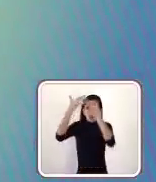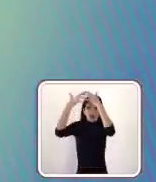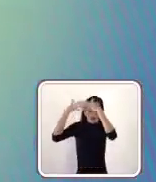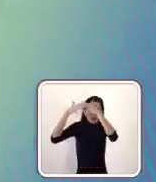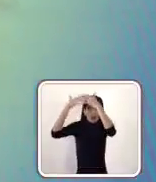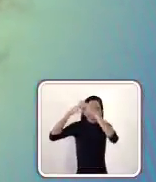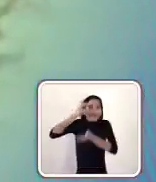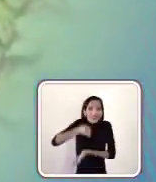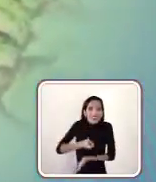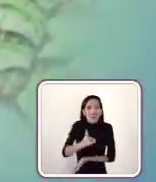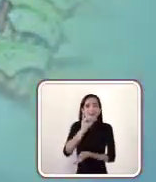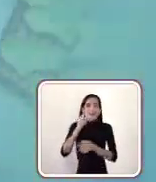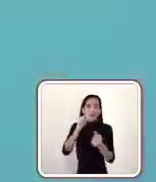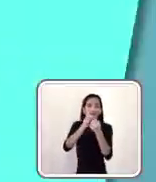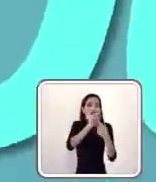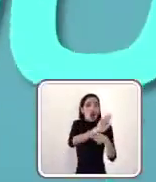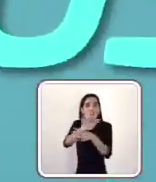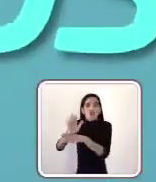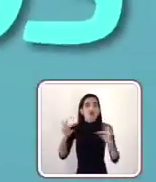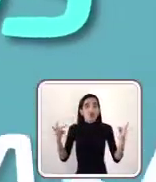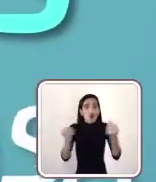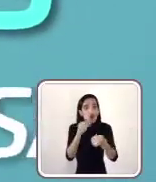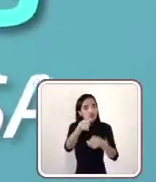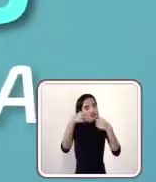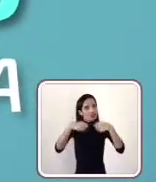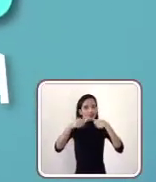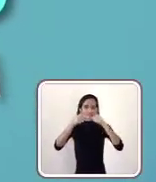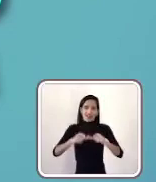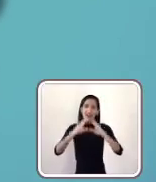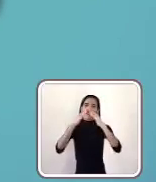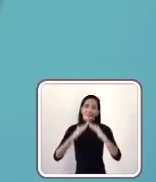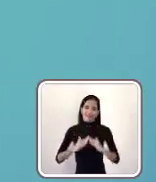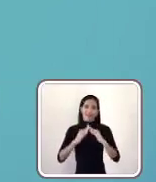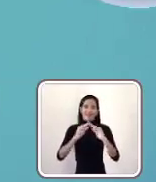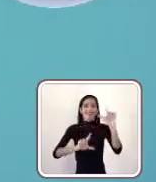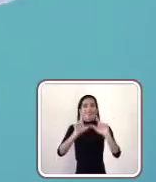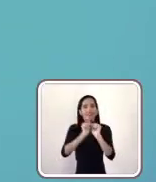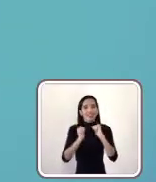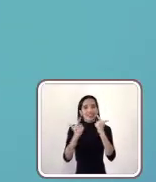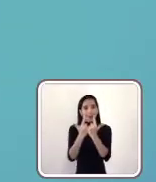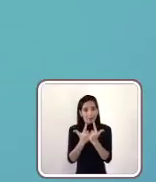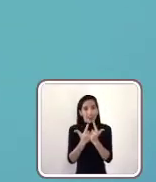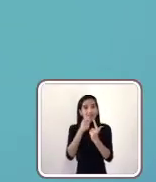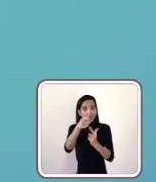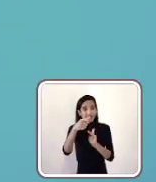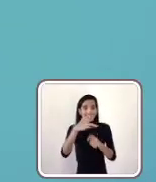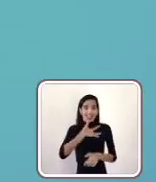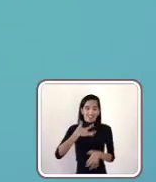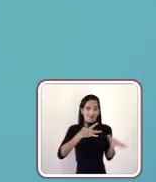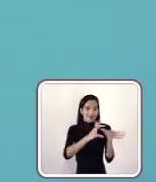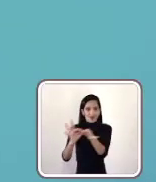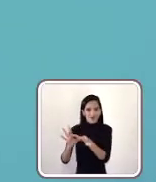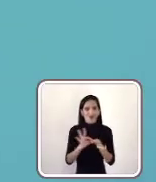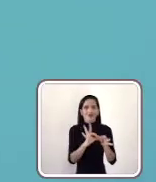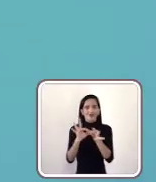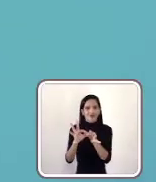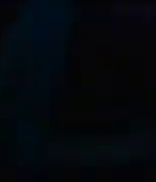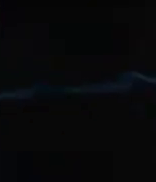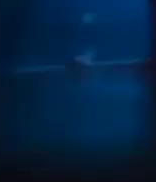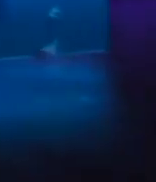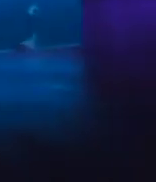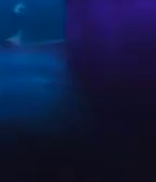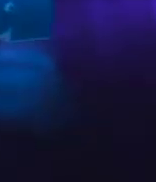de manter a mente produtiva. Pelo bem de todos, fique em casa. TV Assembleia liga você à saúde.